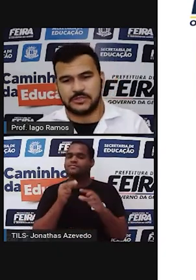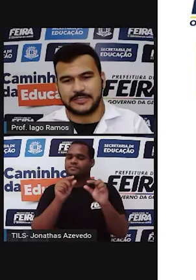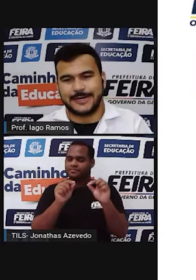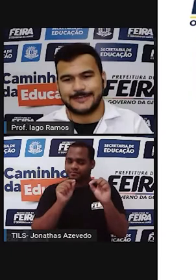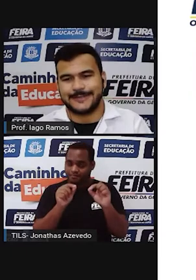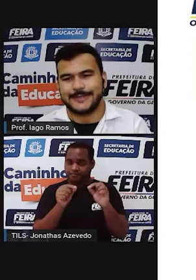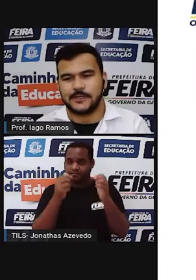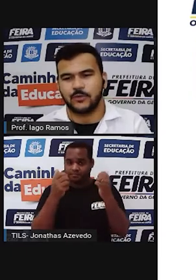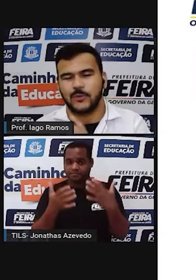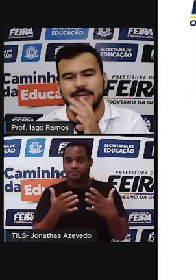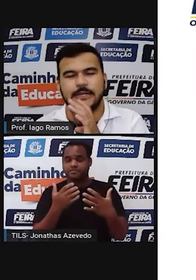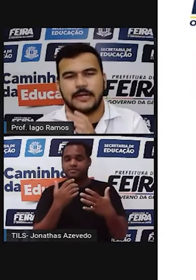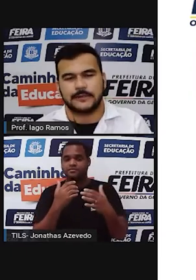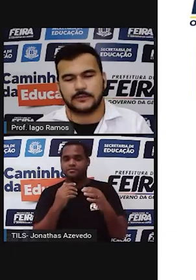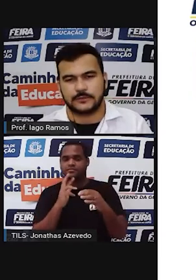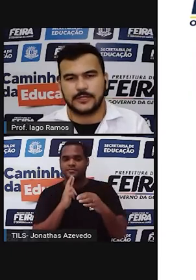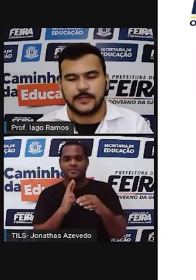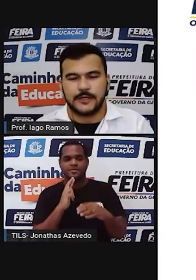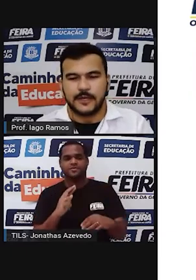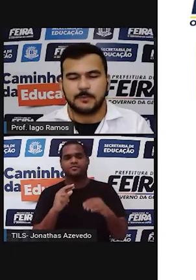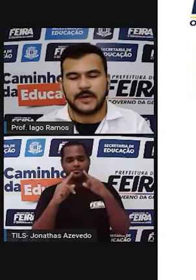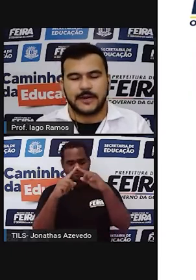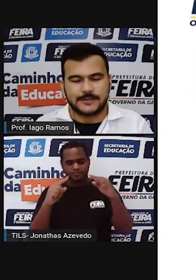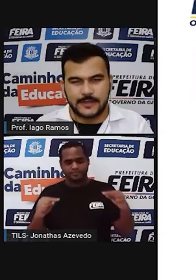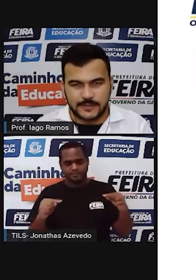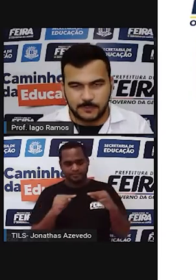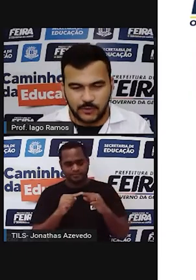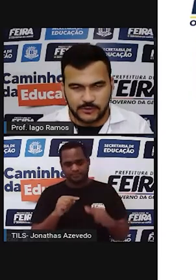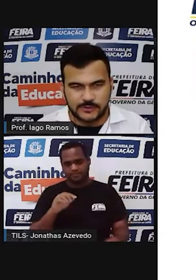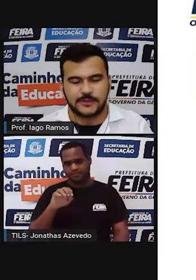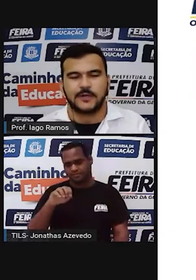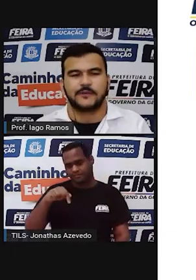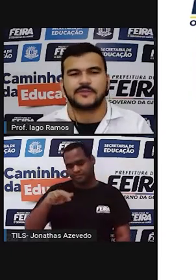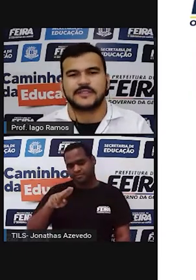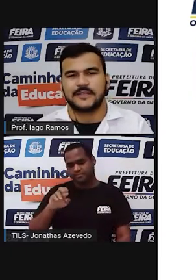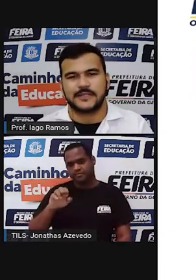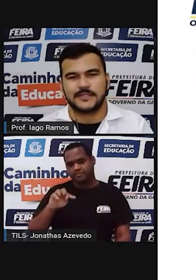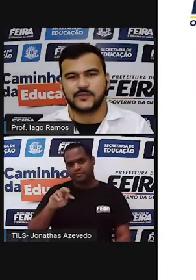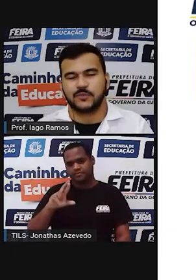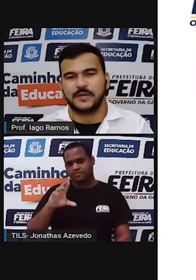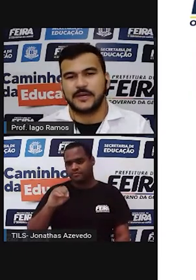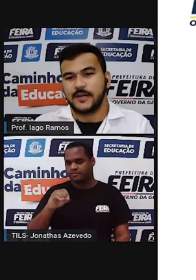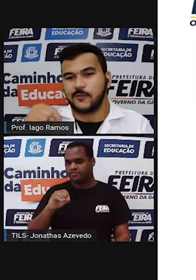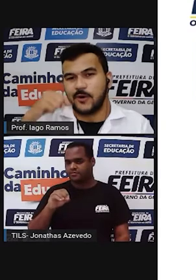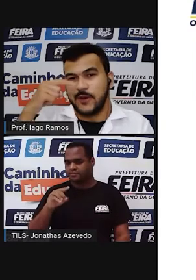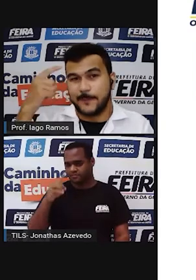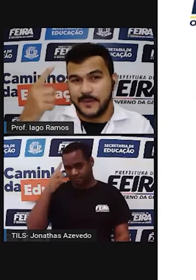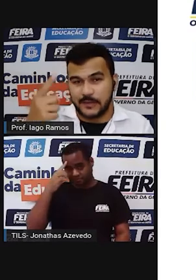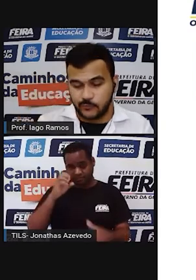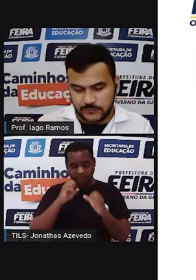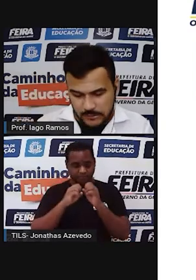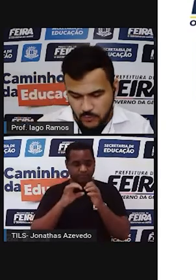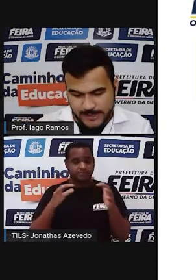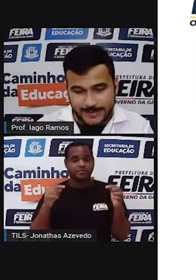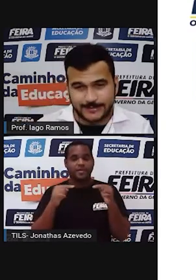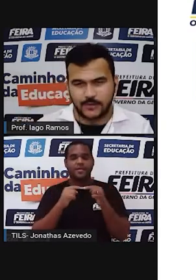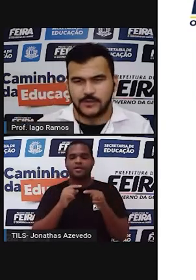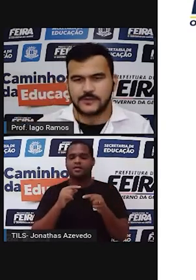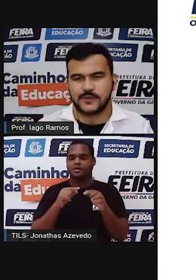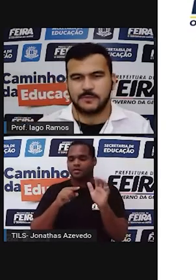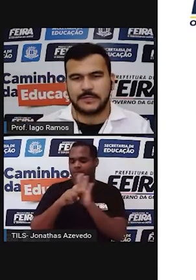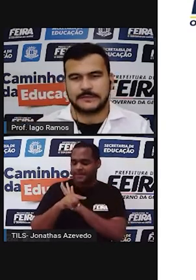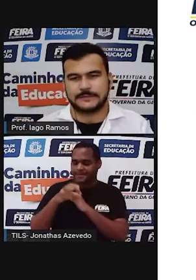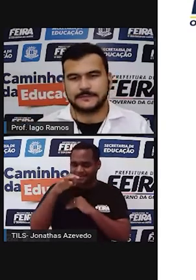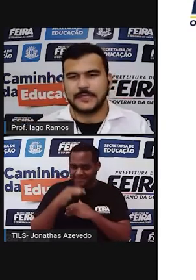A resposta é triângulo equilátero. E para essa resposta, você tem que descobrir qual é a pergunta correta.